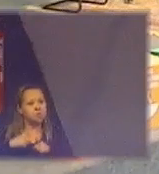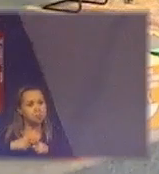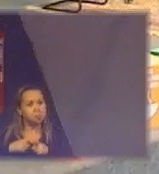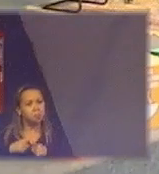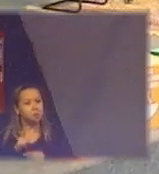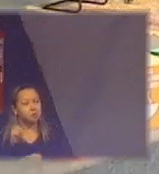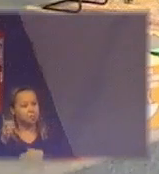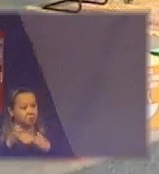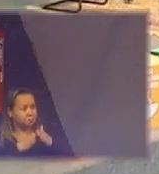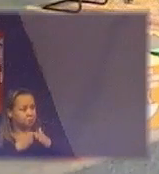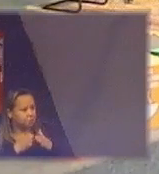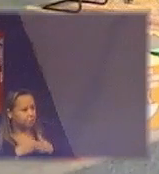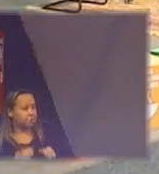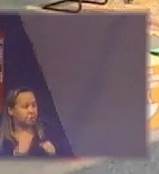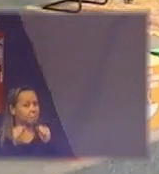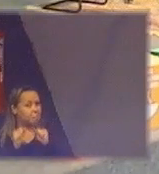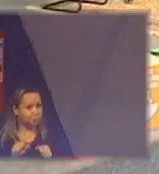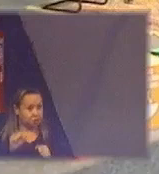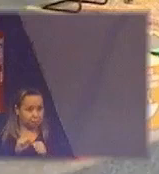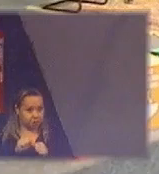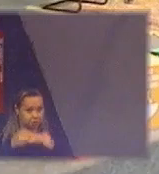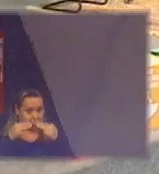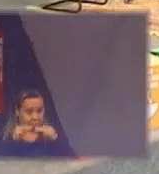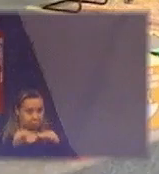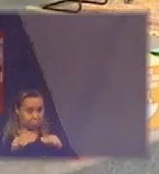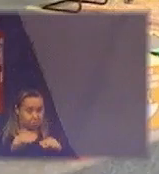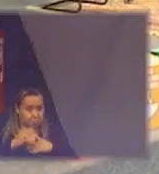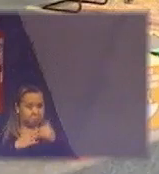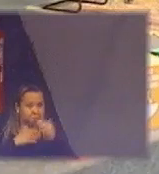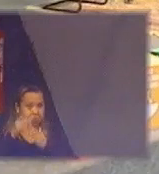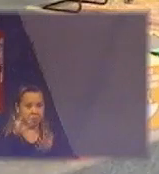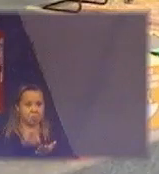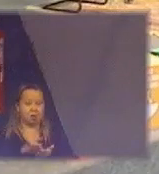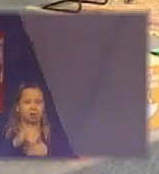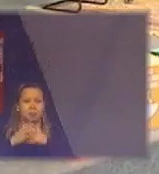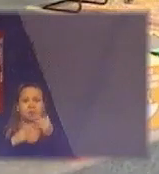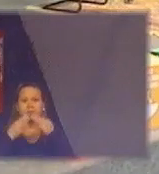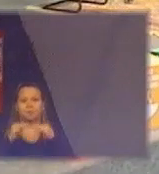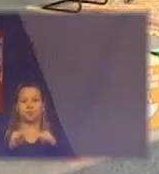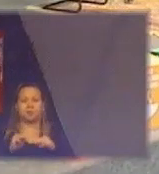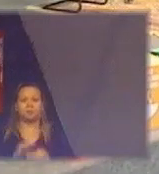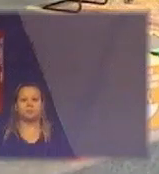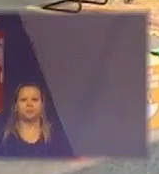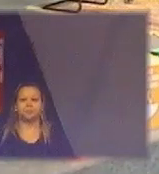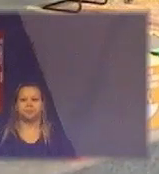apresentação dessa missão aqui que nós temos. Bom,